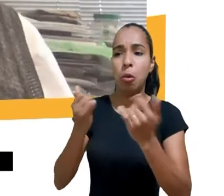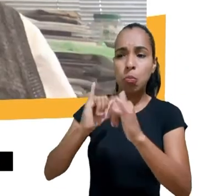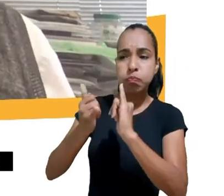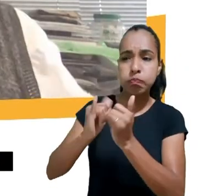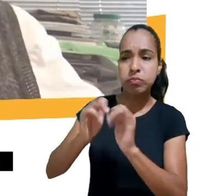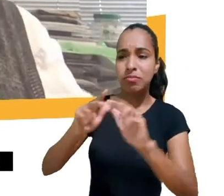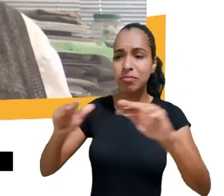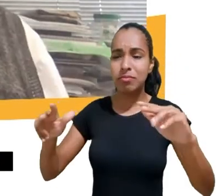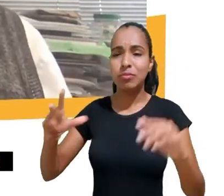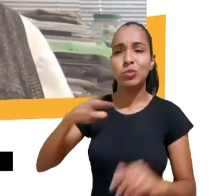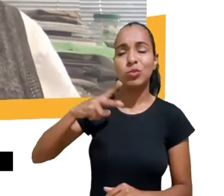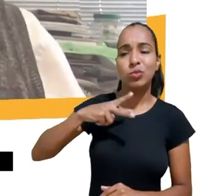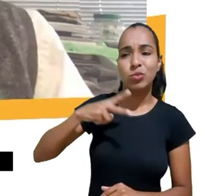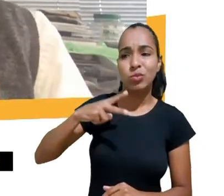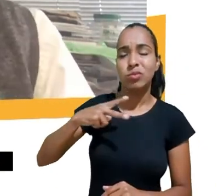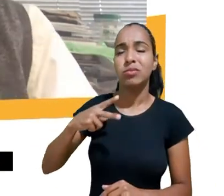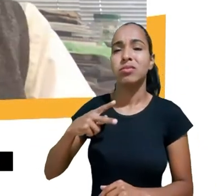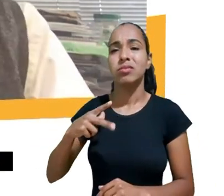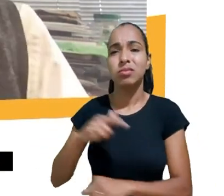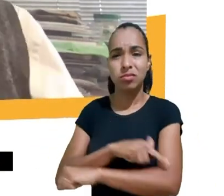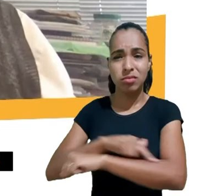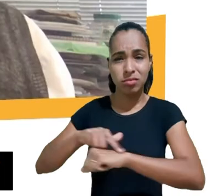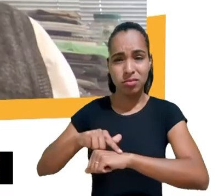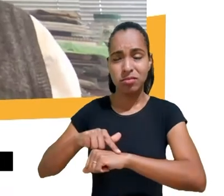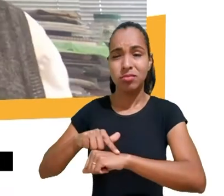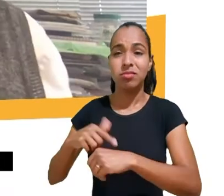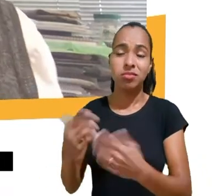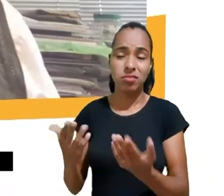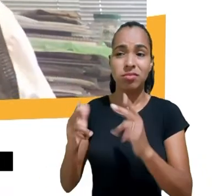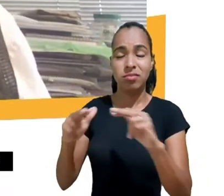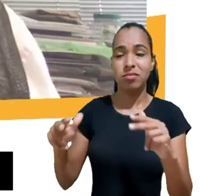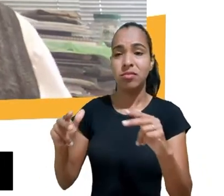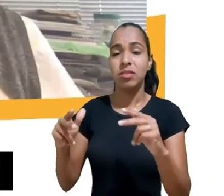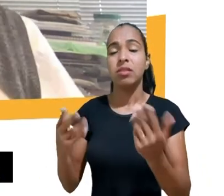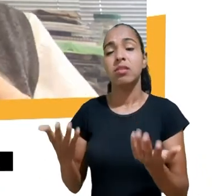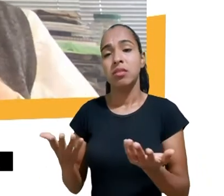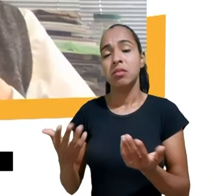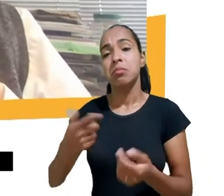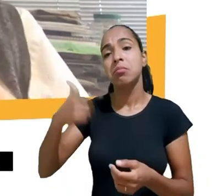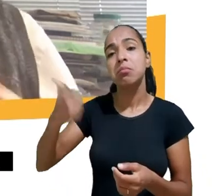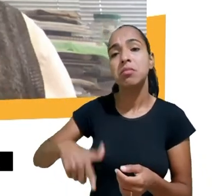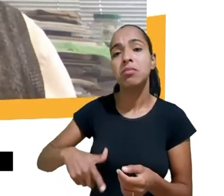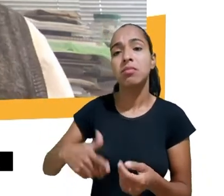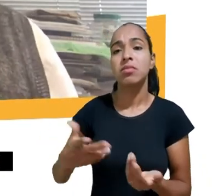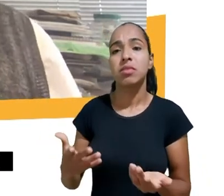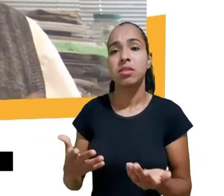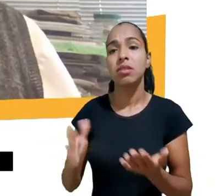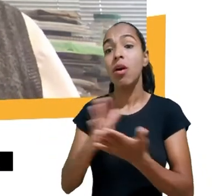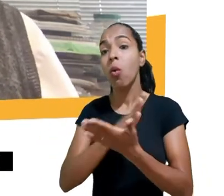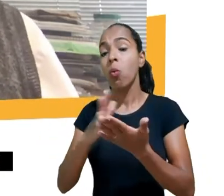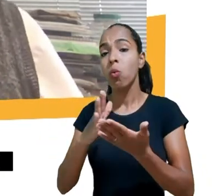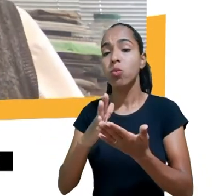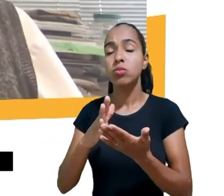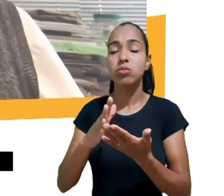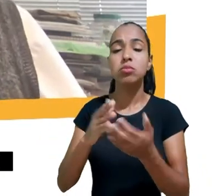em relação ao que eles pretendem conseguir do outro lado nós temos entre aspas bem intencionados que eventualmente podem